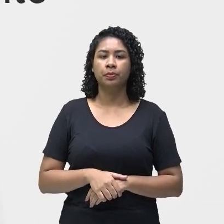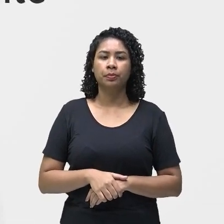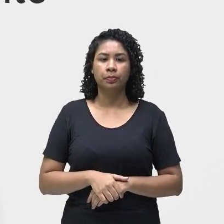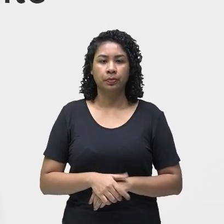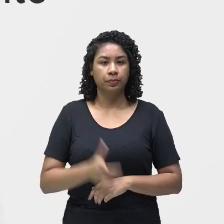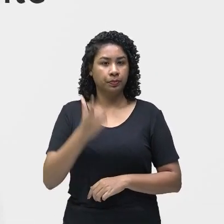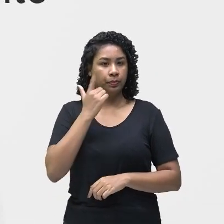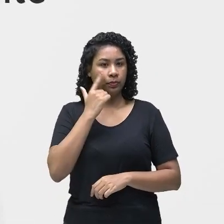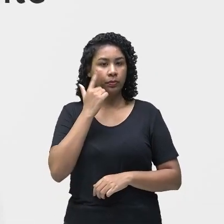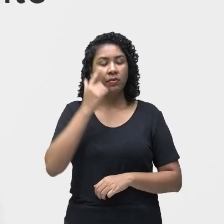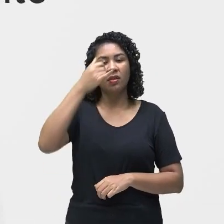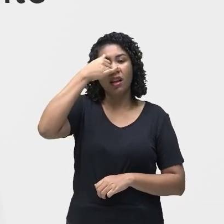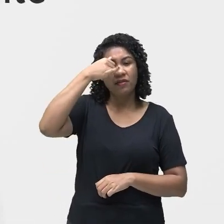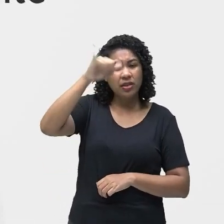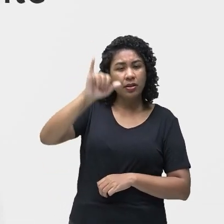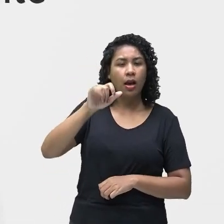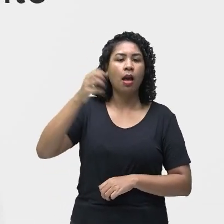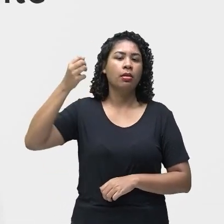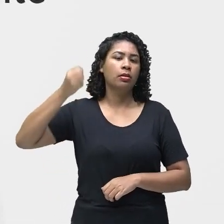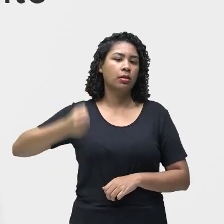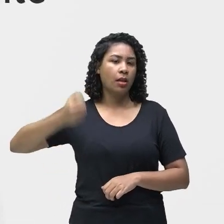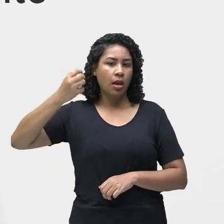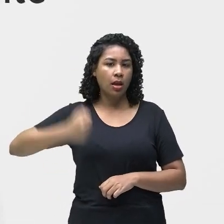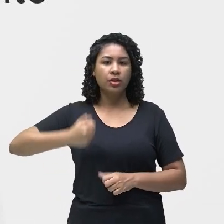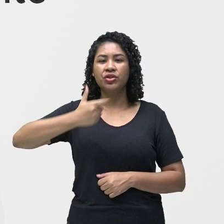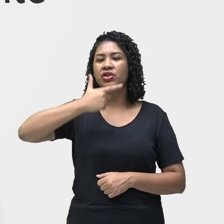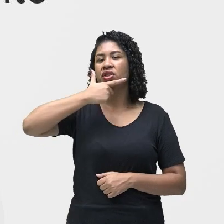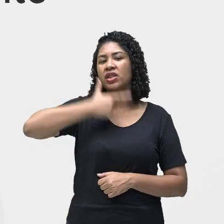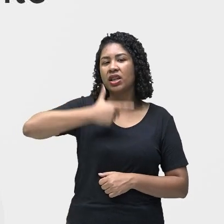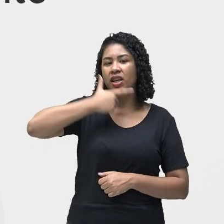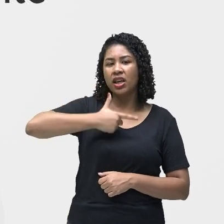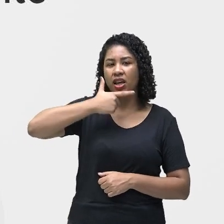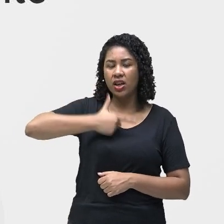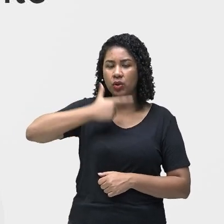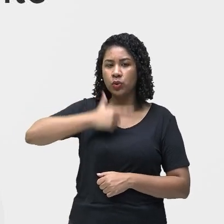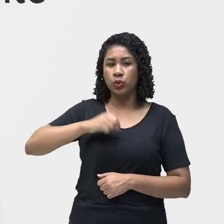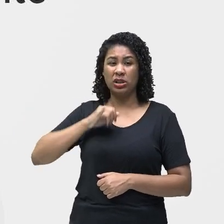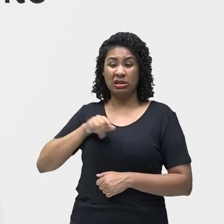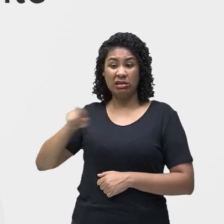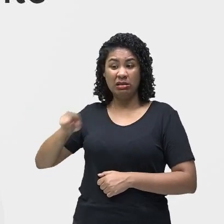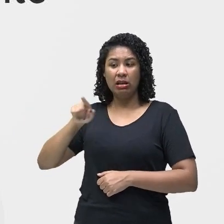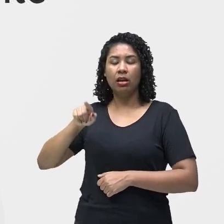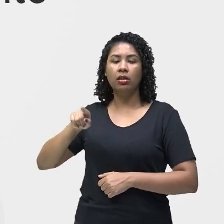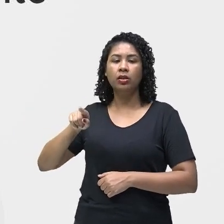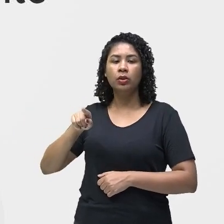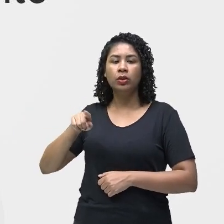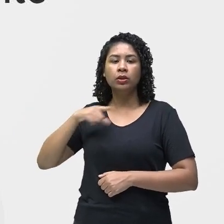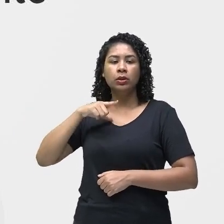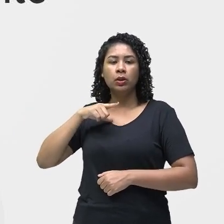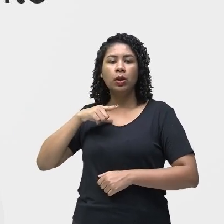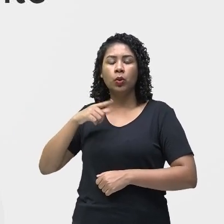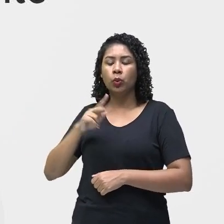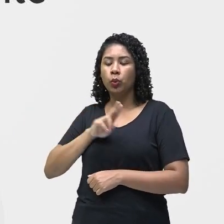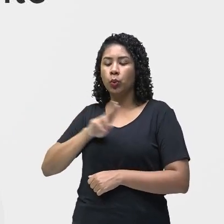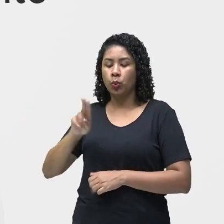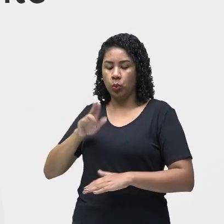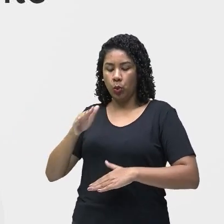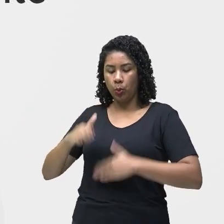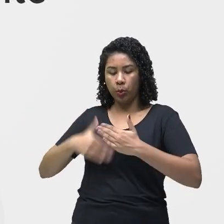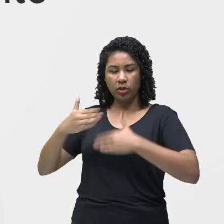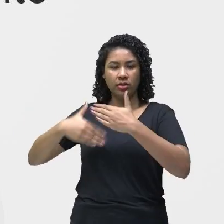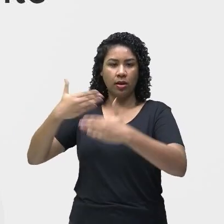Evite leite, queijos e outros produtos lácteos não pasteurizados. E o que é pasteurizado,